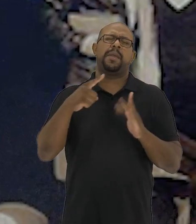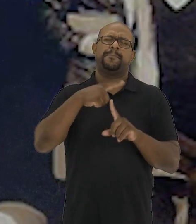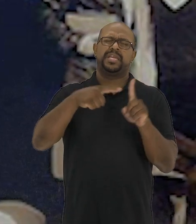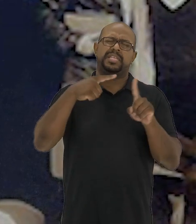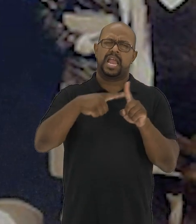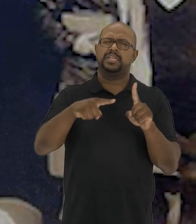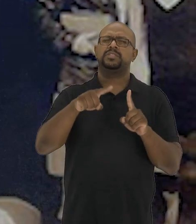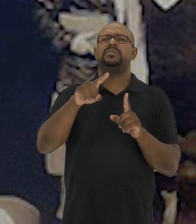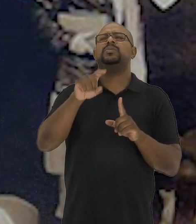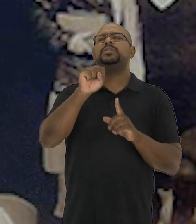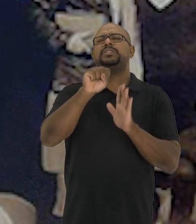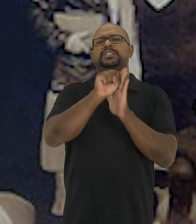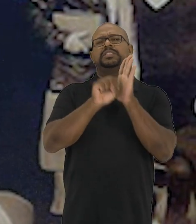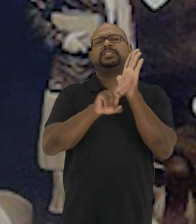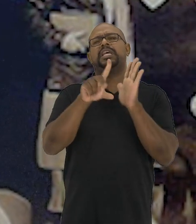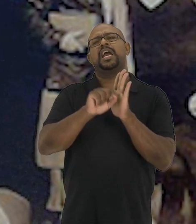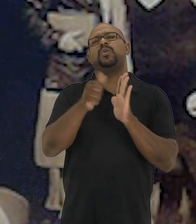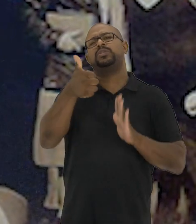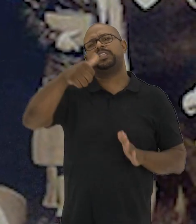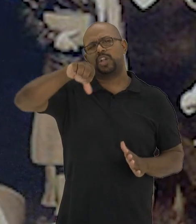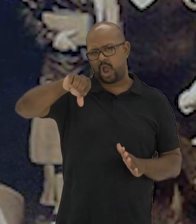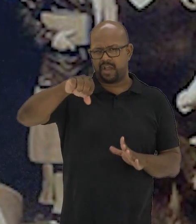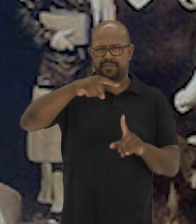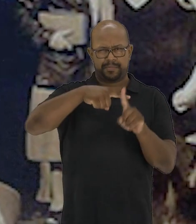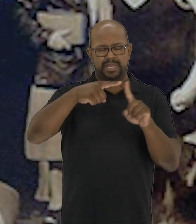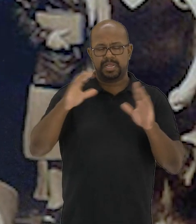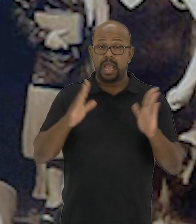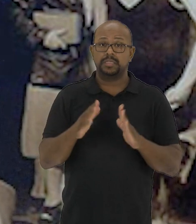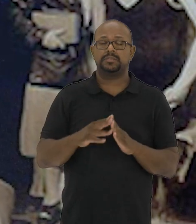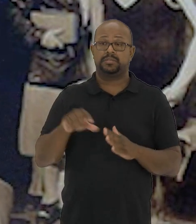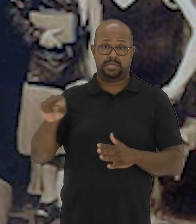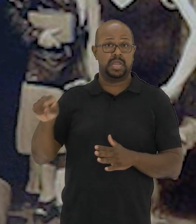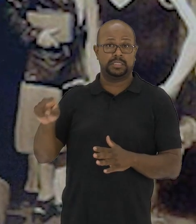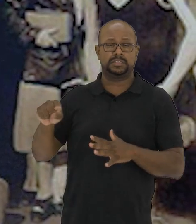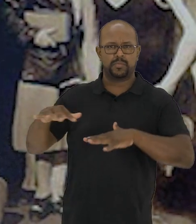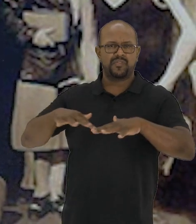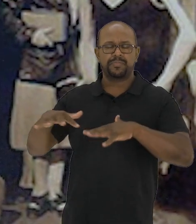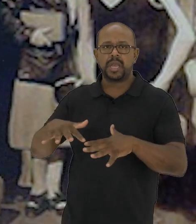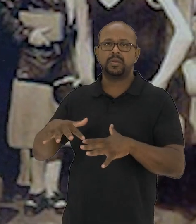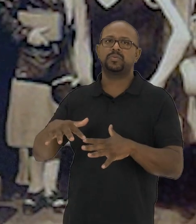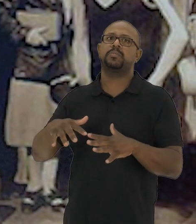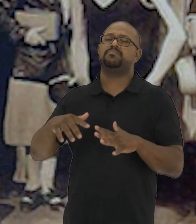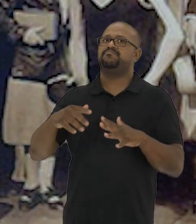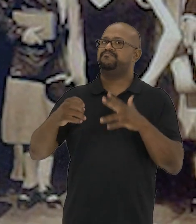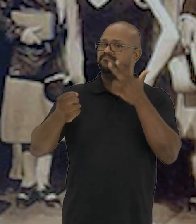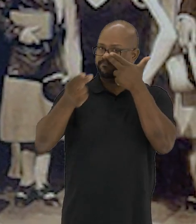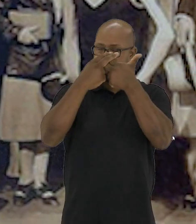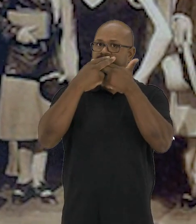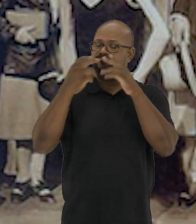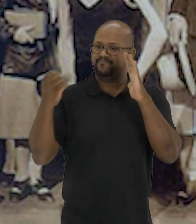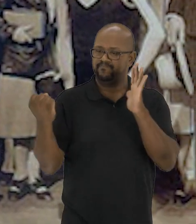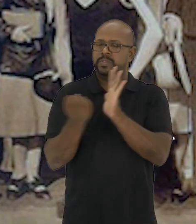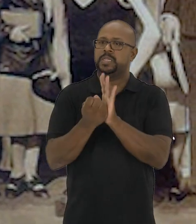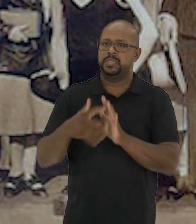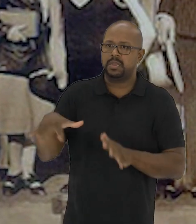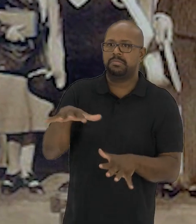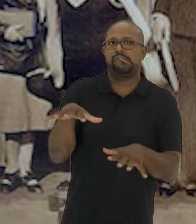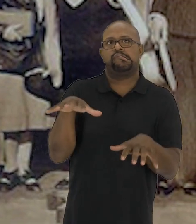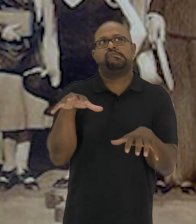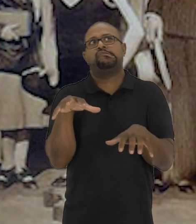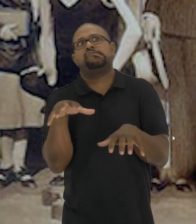durante a segunda metade do século XIX. O movimento freak show marcou e demarcou as nações sobre